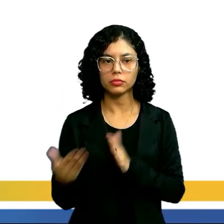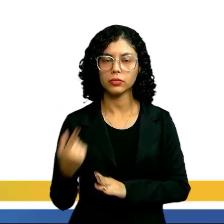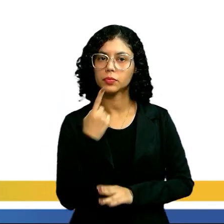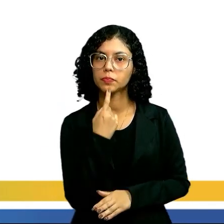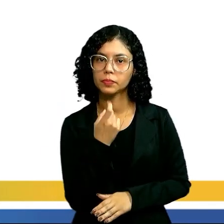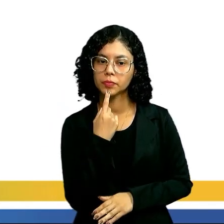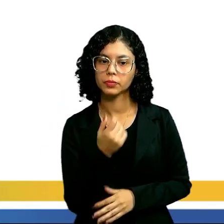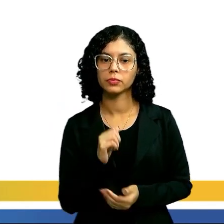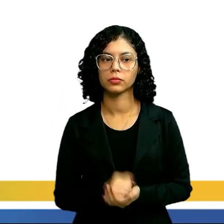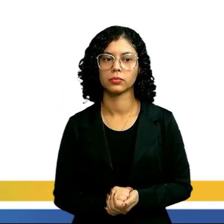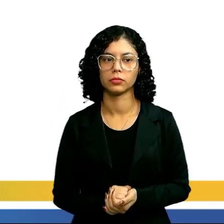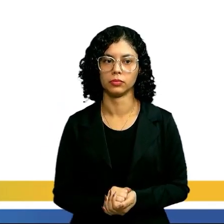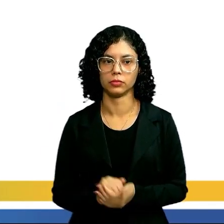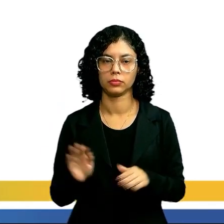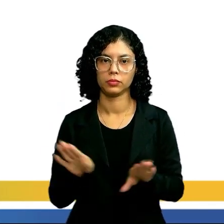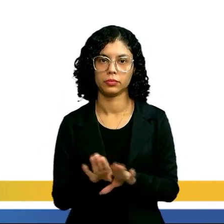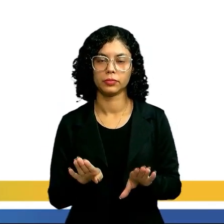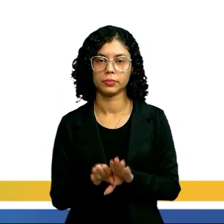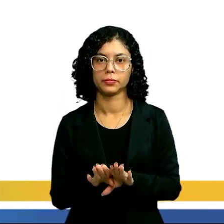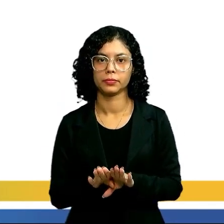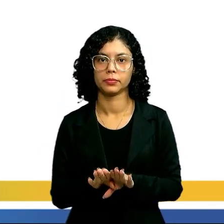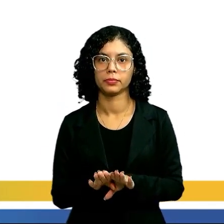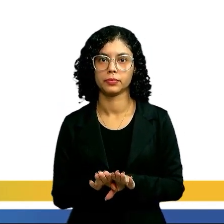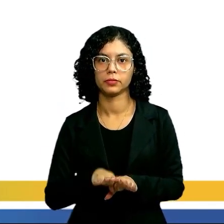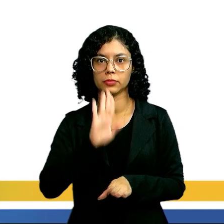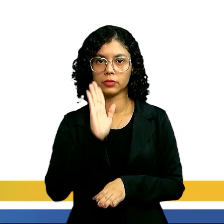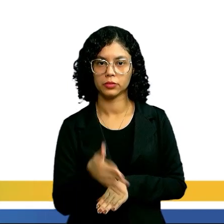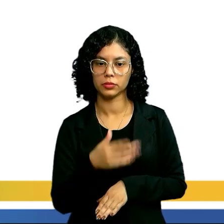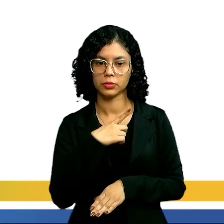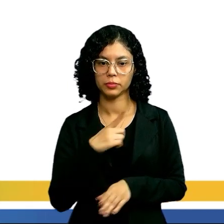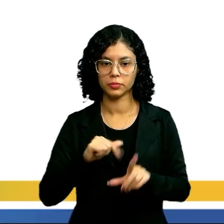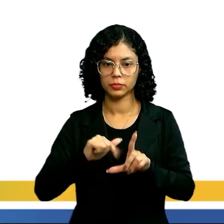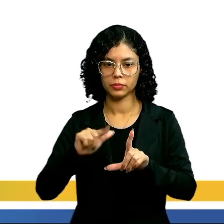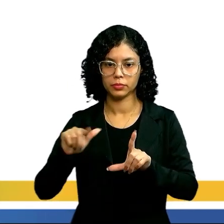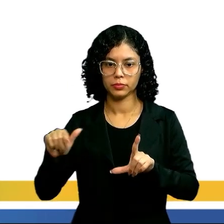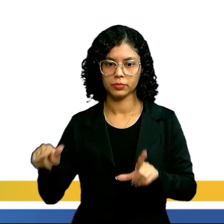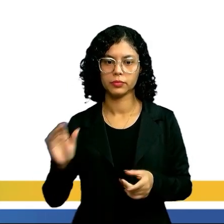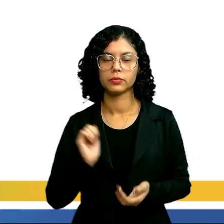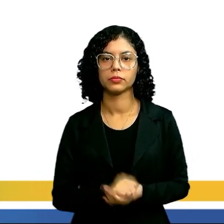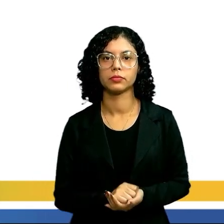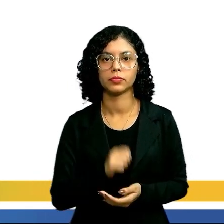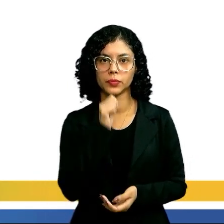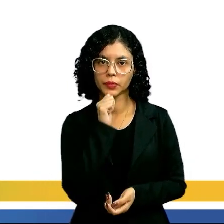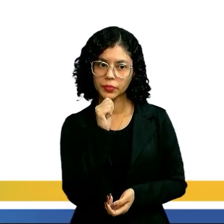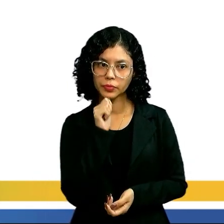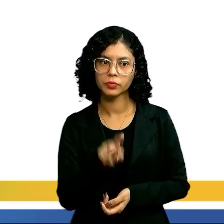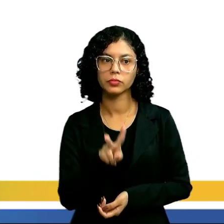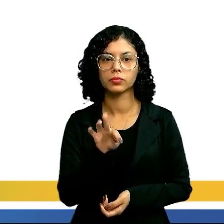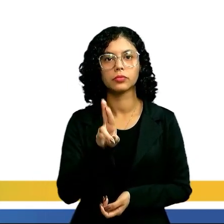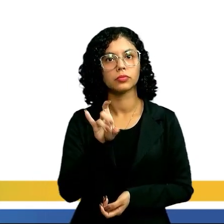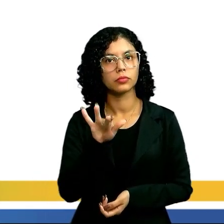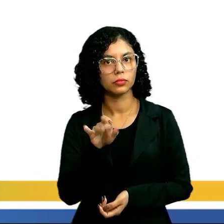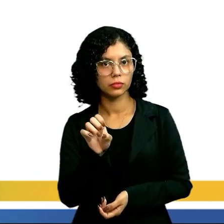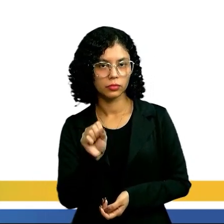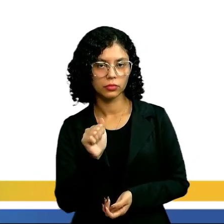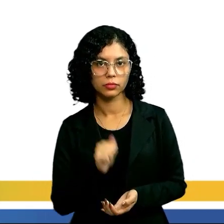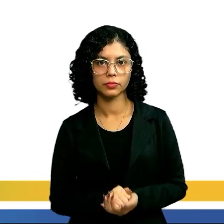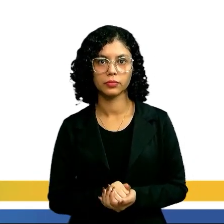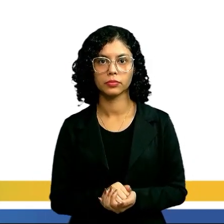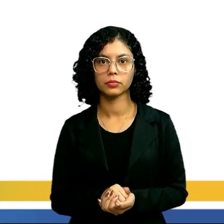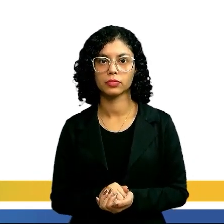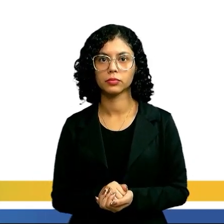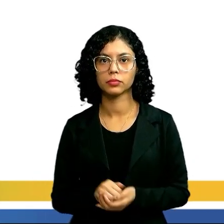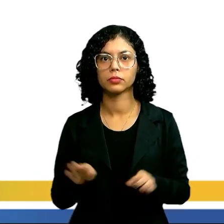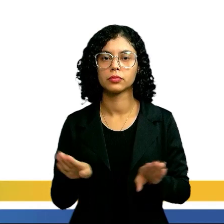vermelho daquela setazinha, tá? Já nós temos o gráfico aí, que são os vetores. Então, podemos ver